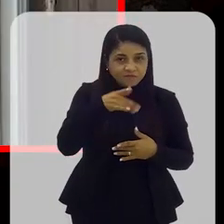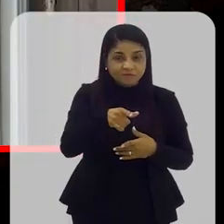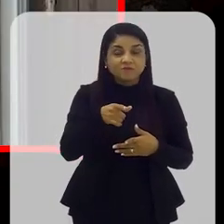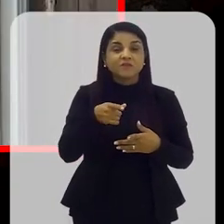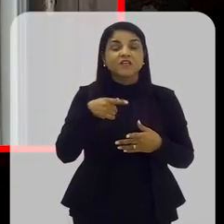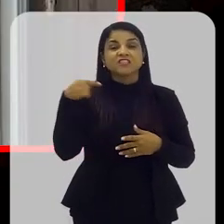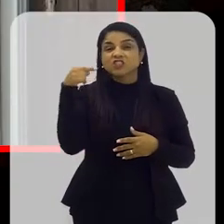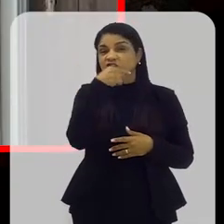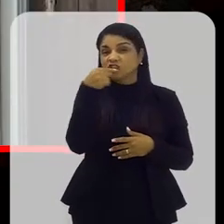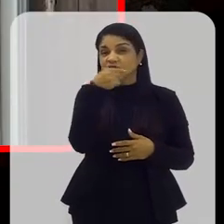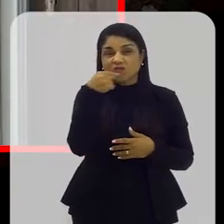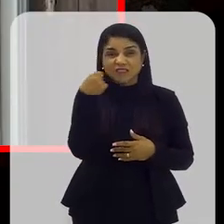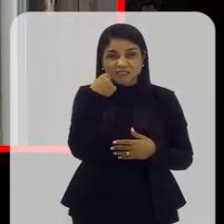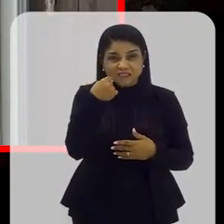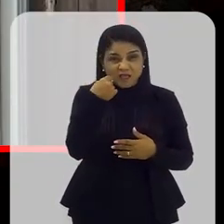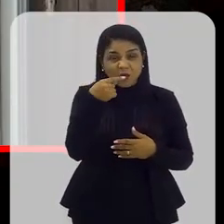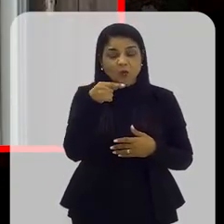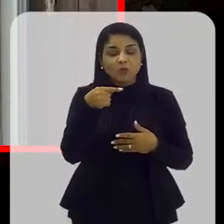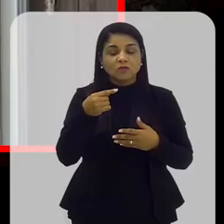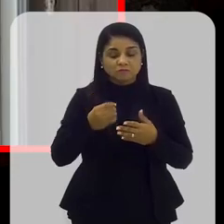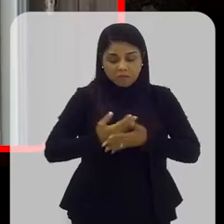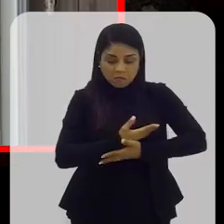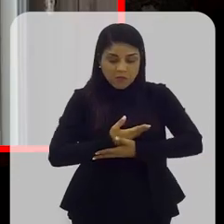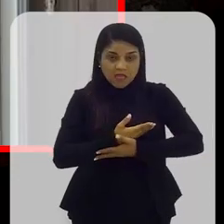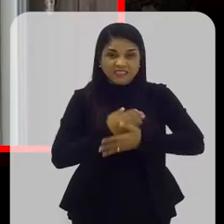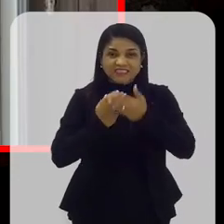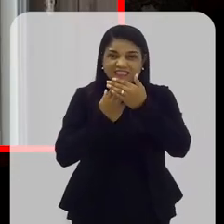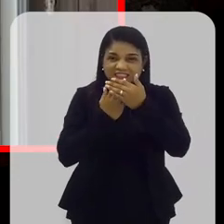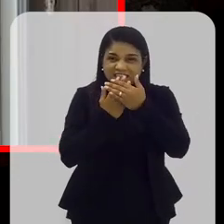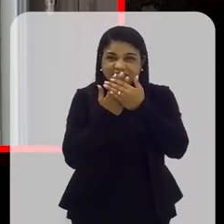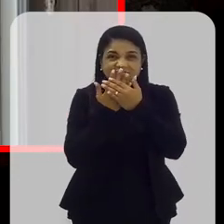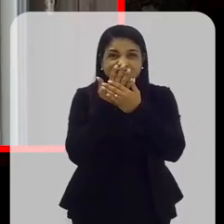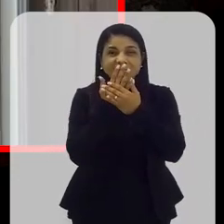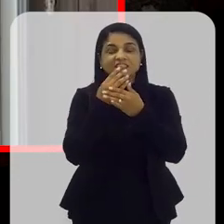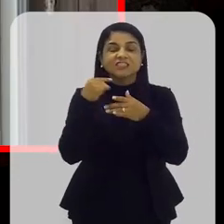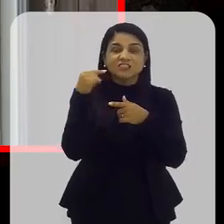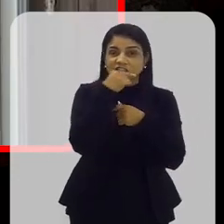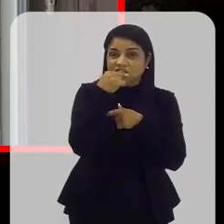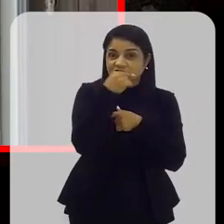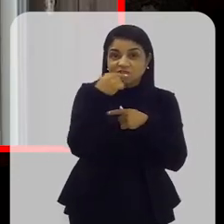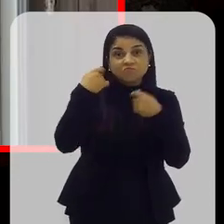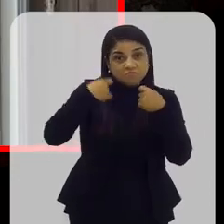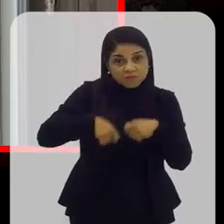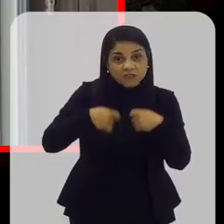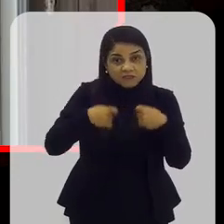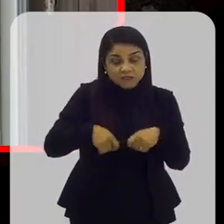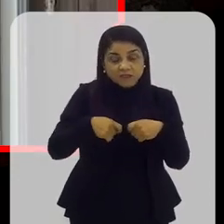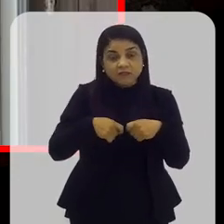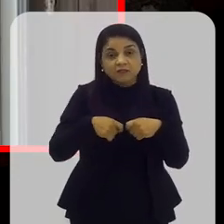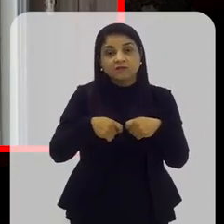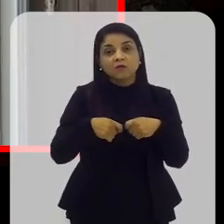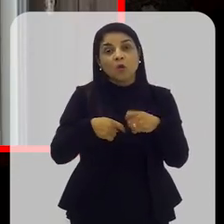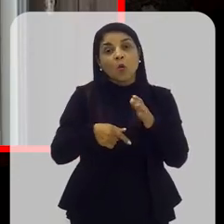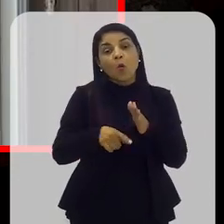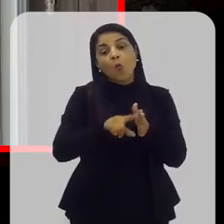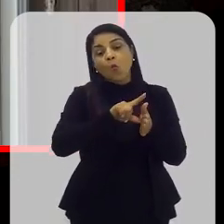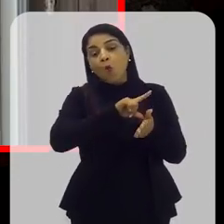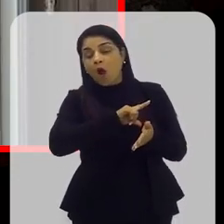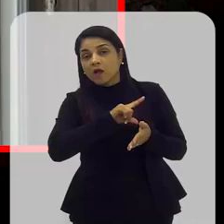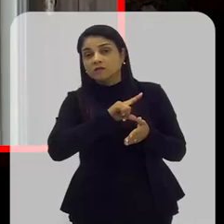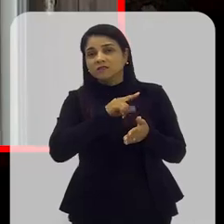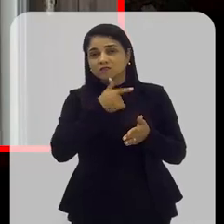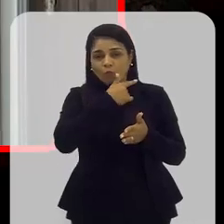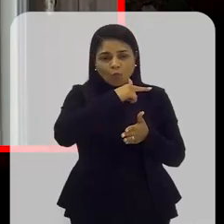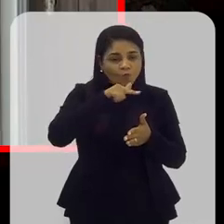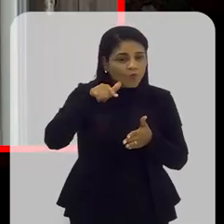escovação logo que os dentes começam a surgir, né? É realmente nesse período de quando começam a surgir os dentes ou ainda antes da